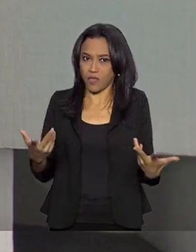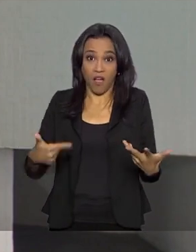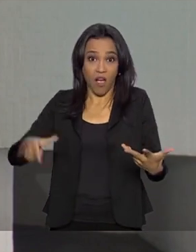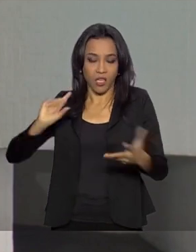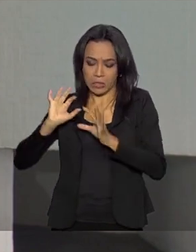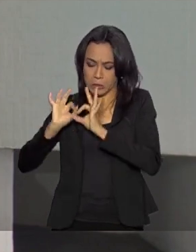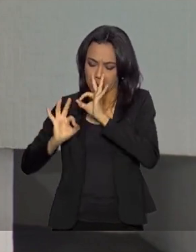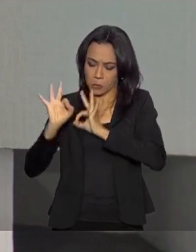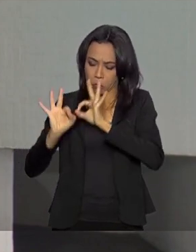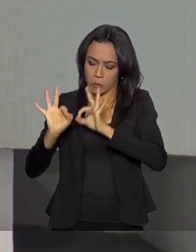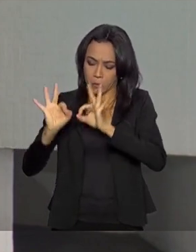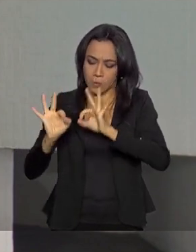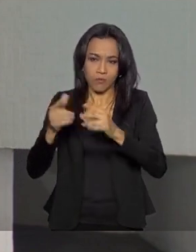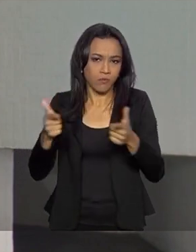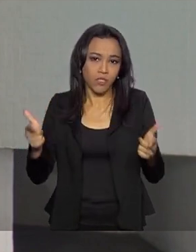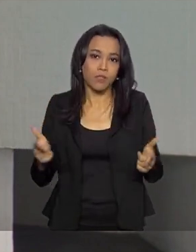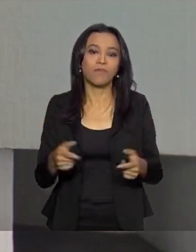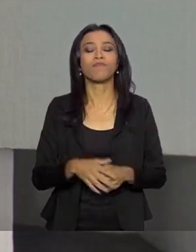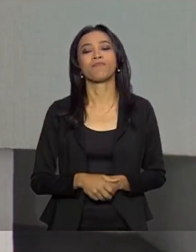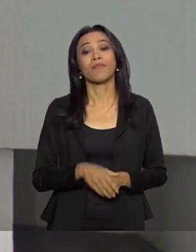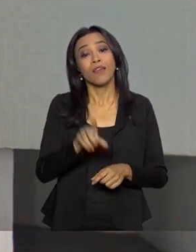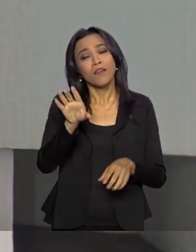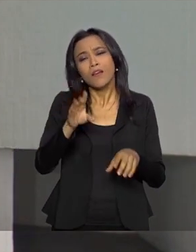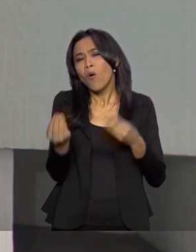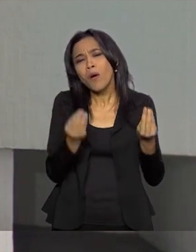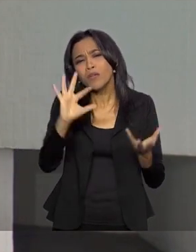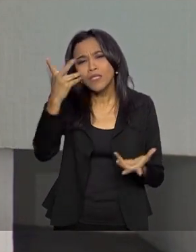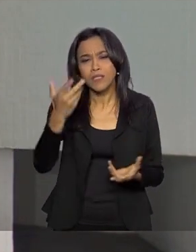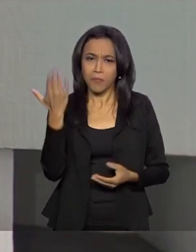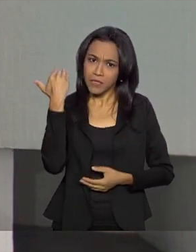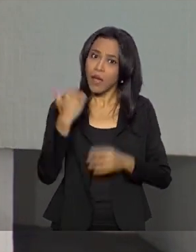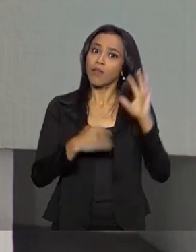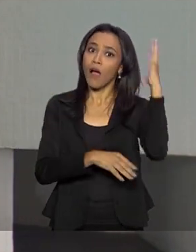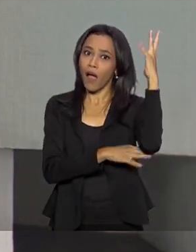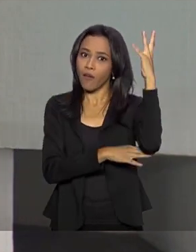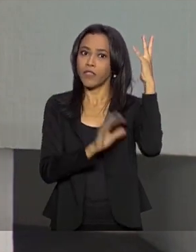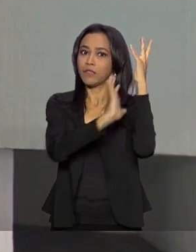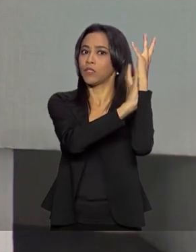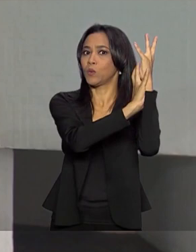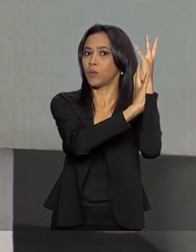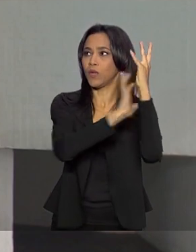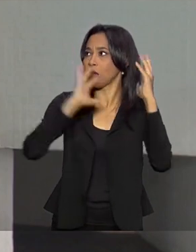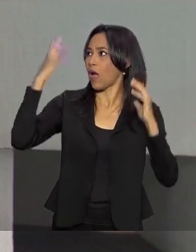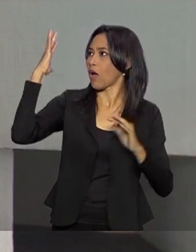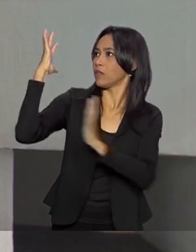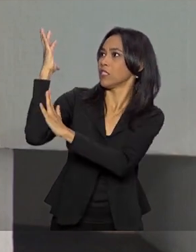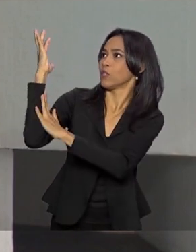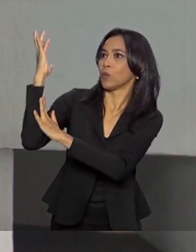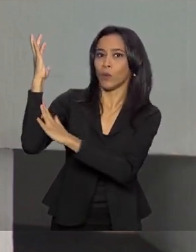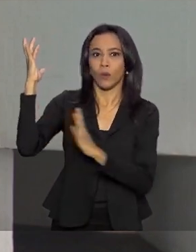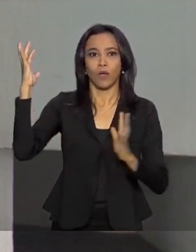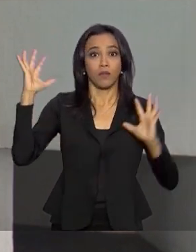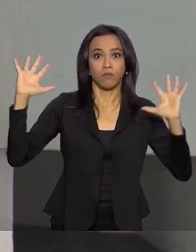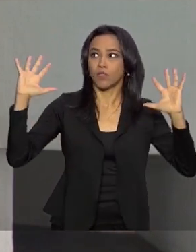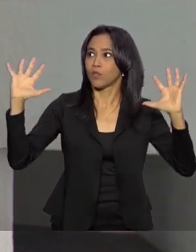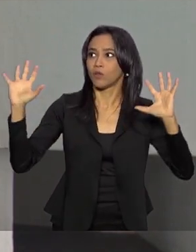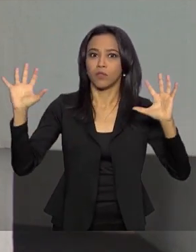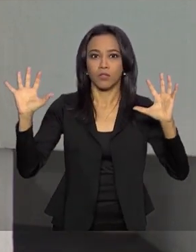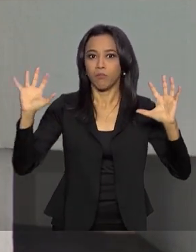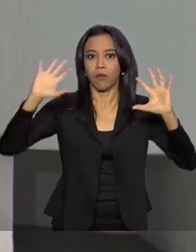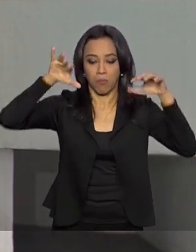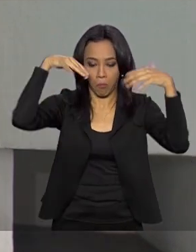segurava muita árvore. Como assim? Para não cair. Ah, meu Deus. Texto. Tudo caindo.